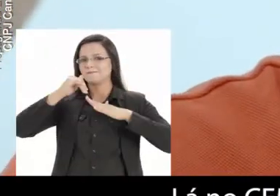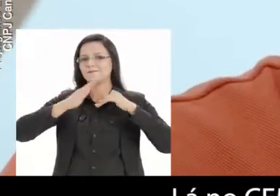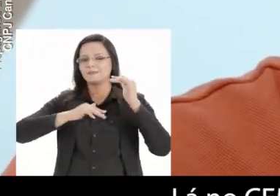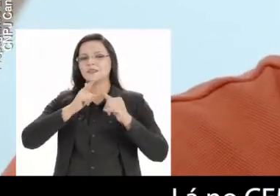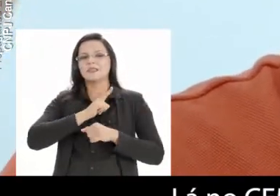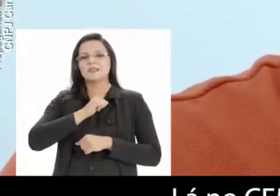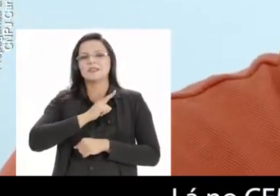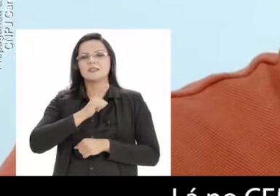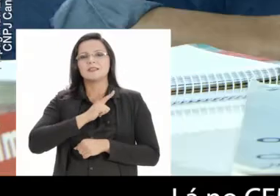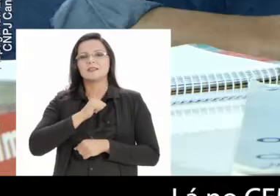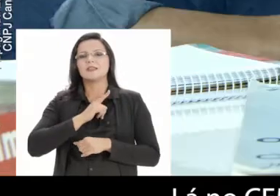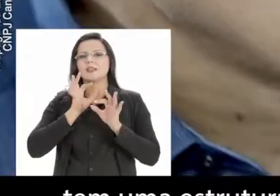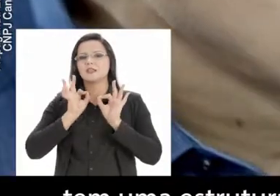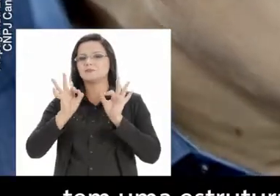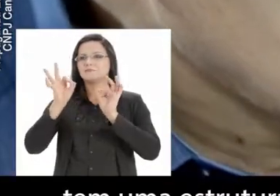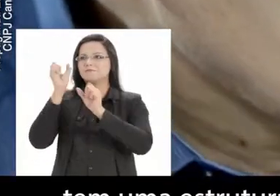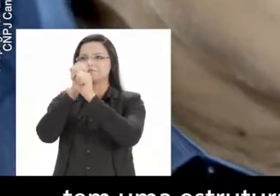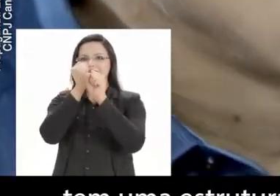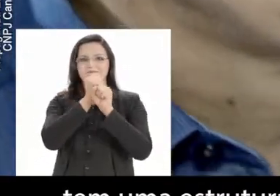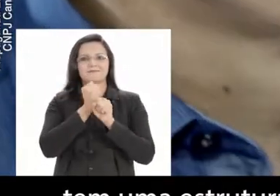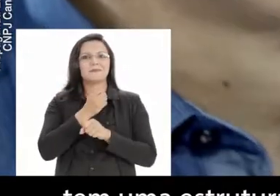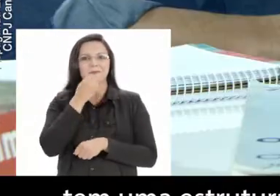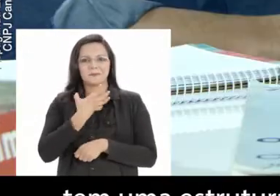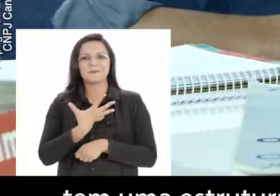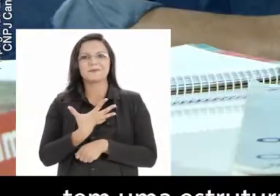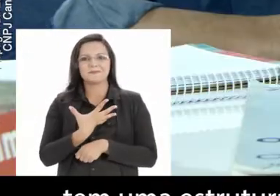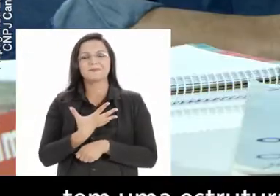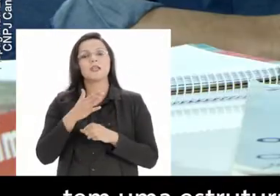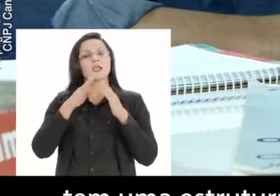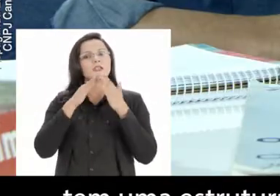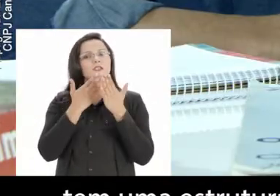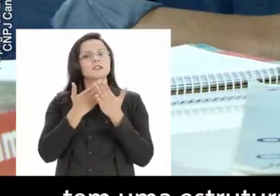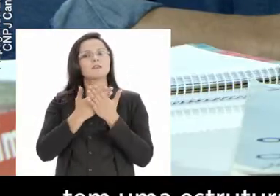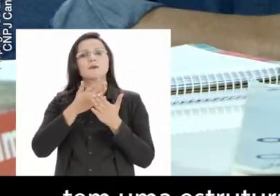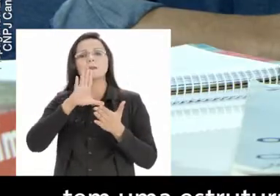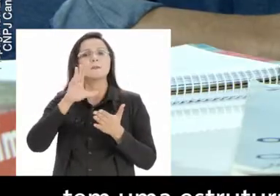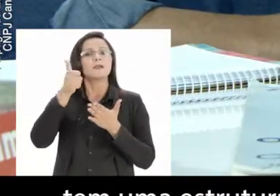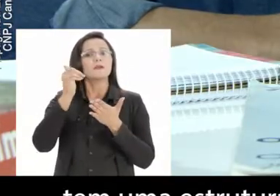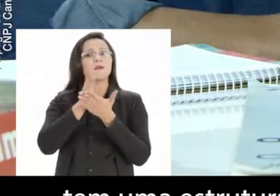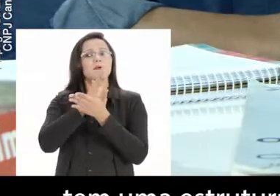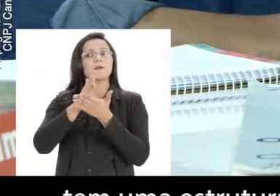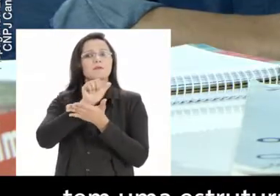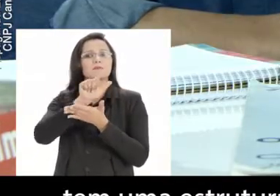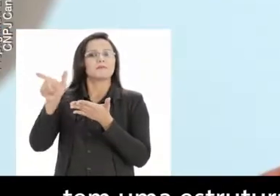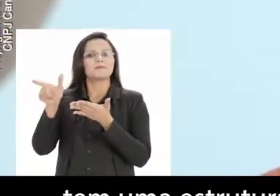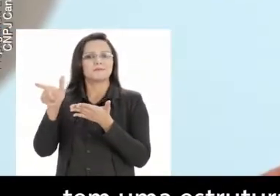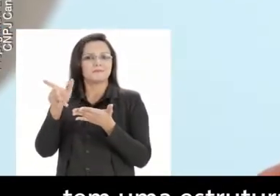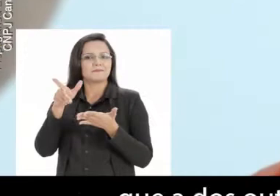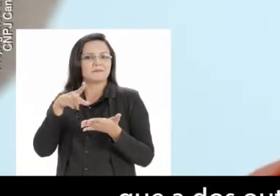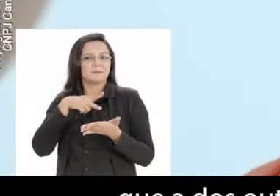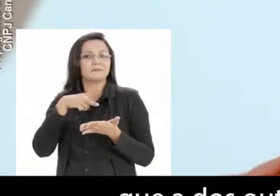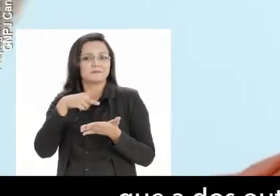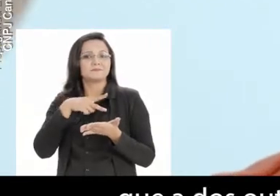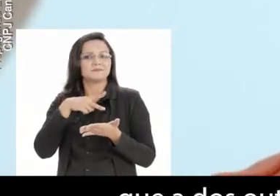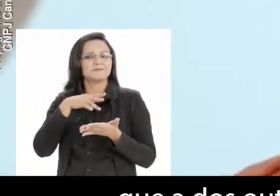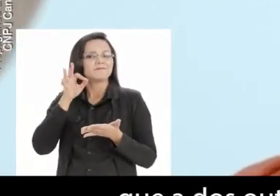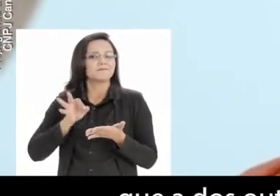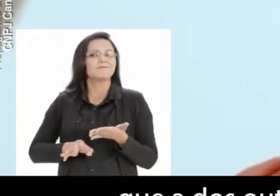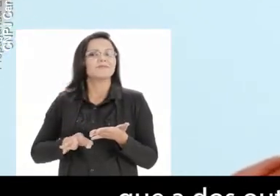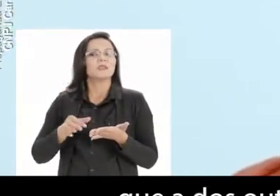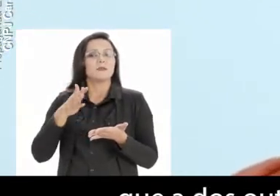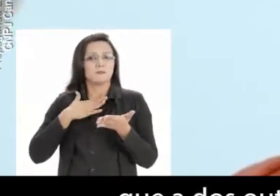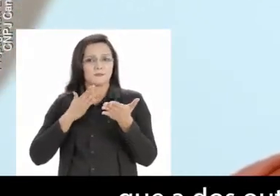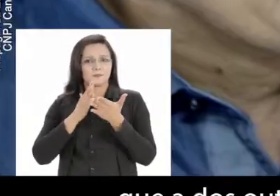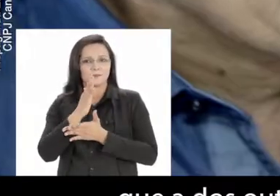professores são capacitados, têm uma estrutura qualificada. A estrutura do Pedro Sá é muito melhor dos outros colégios particulares de